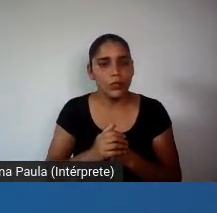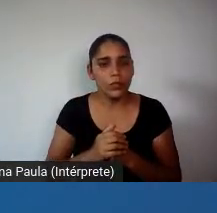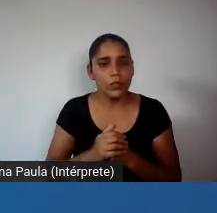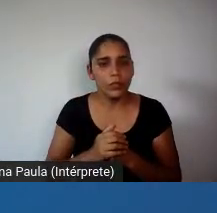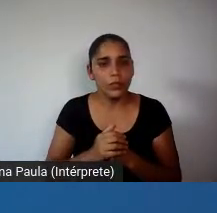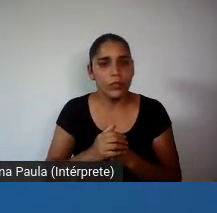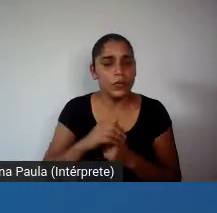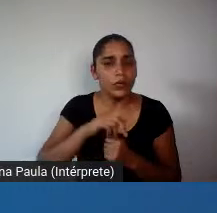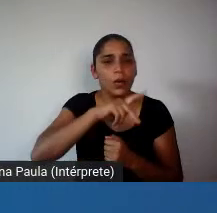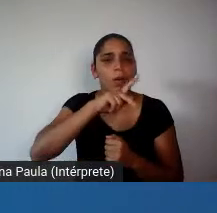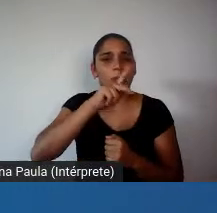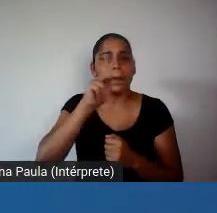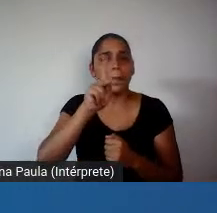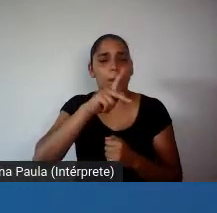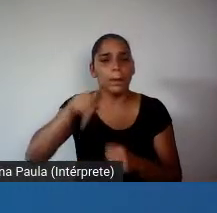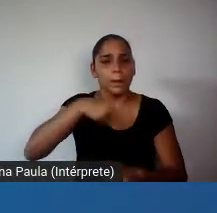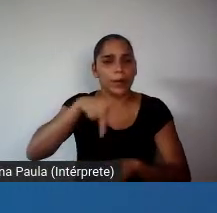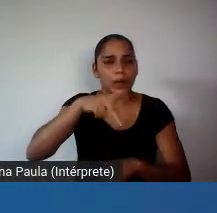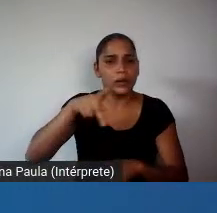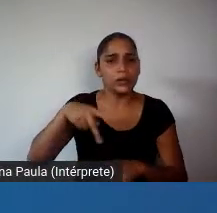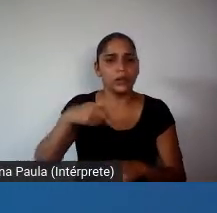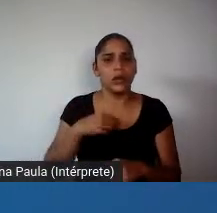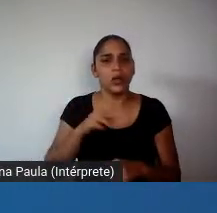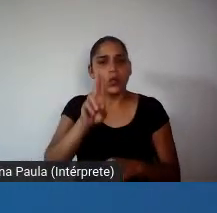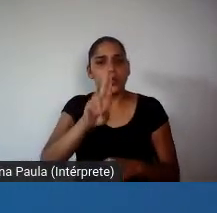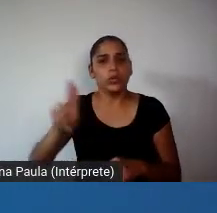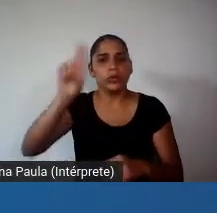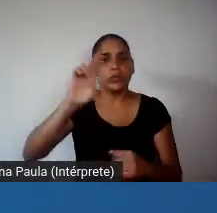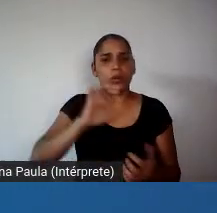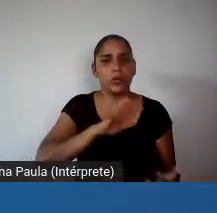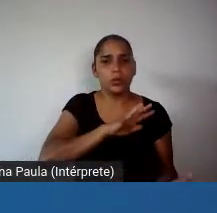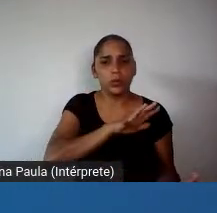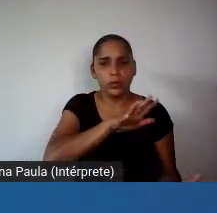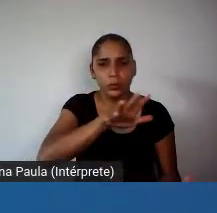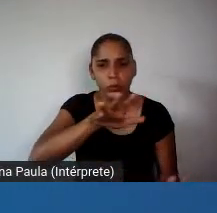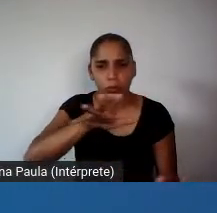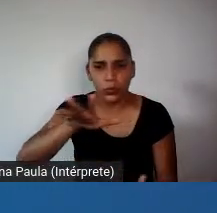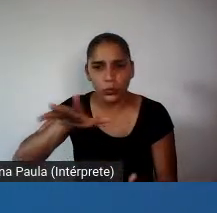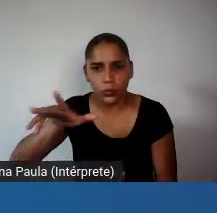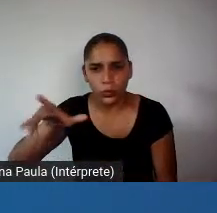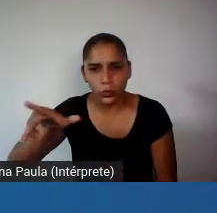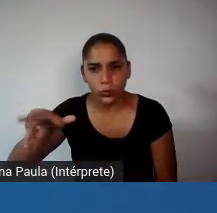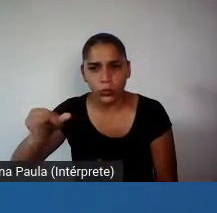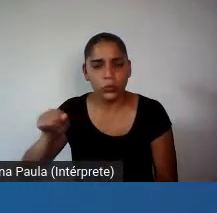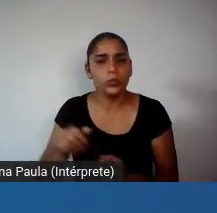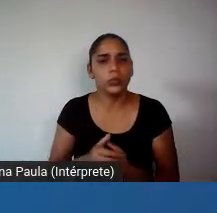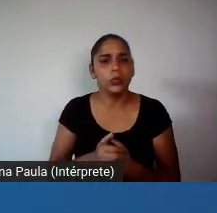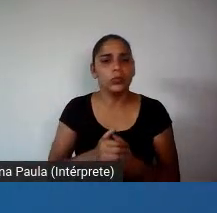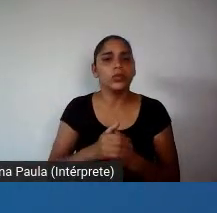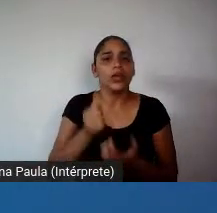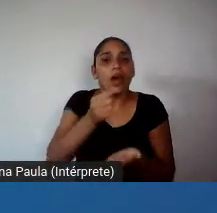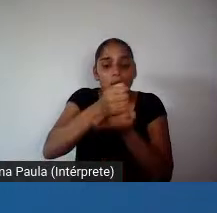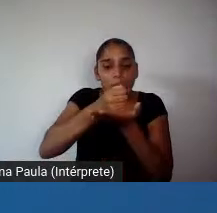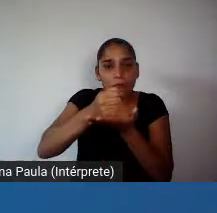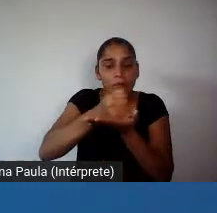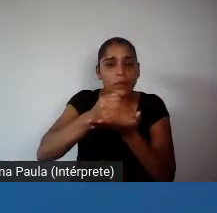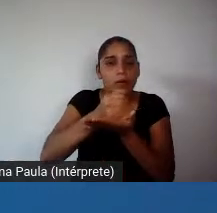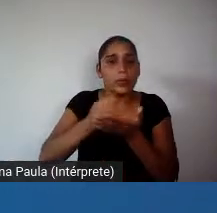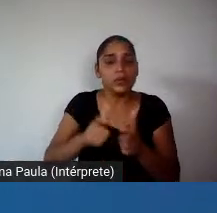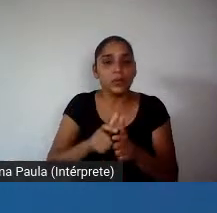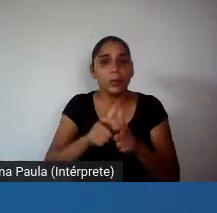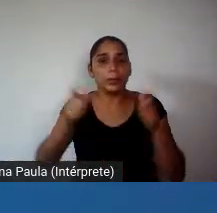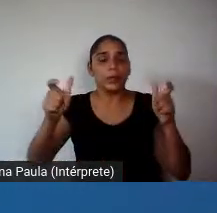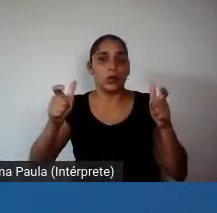sistema universal do mundo dependa de 90% de importação de insumos farmacêuticos ativos. Não se